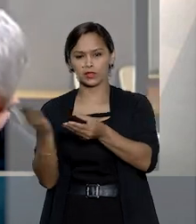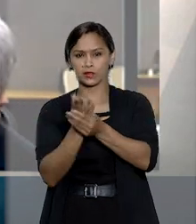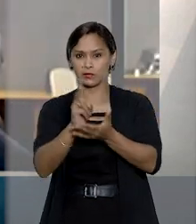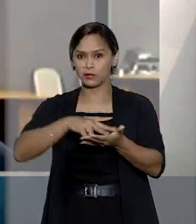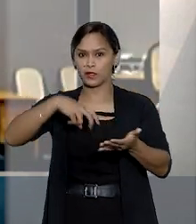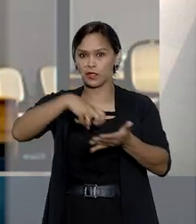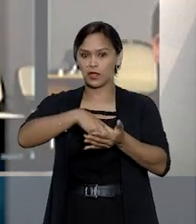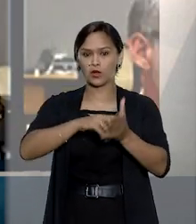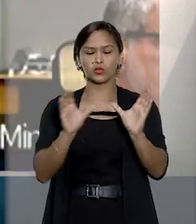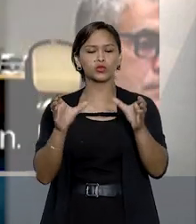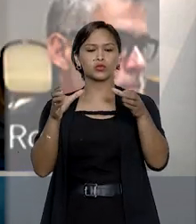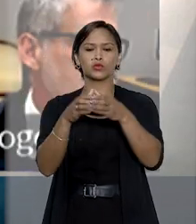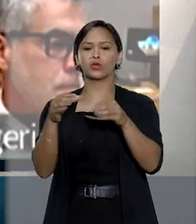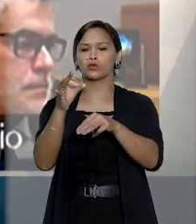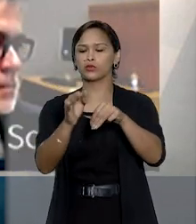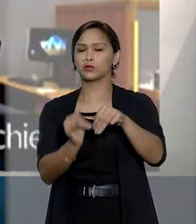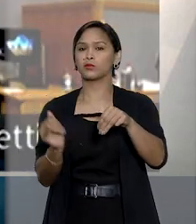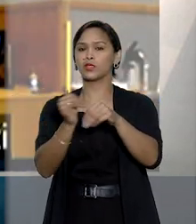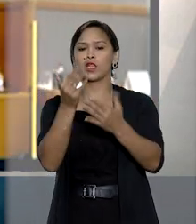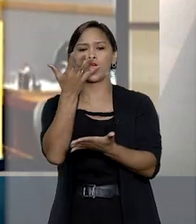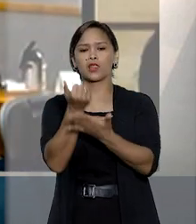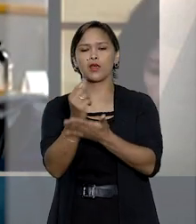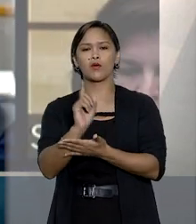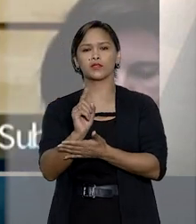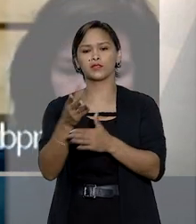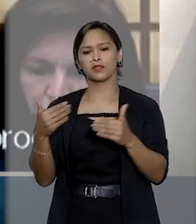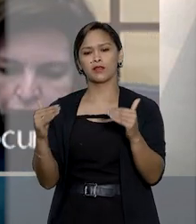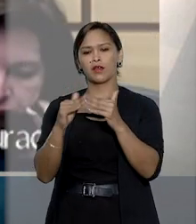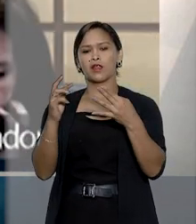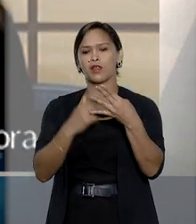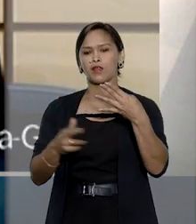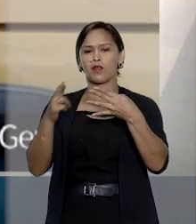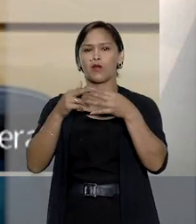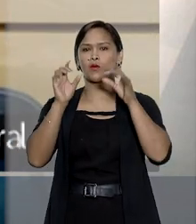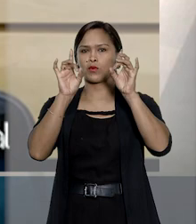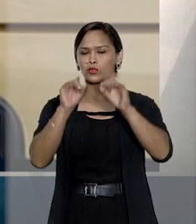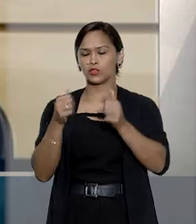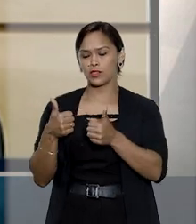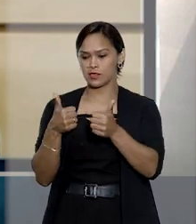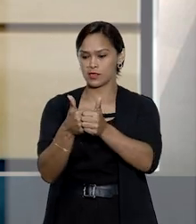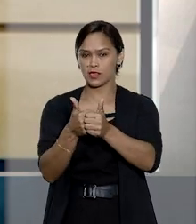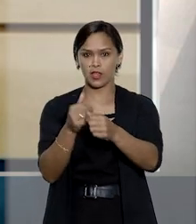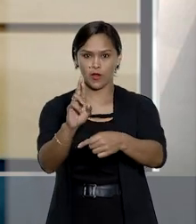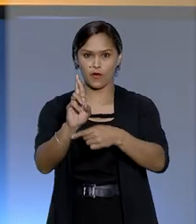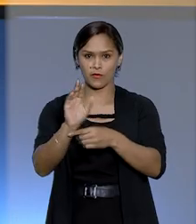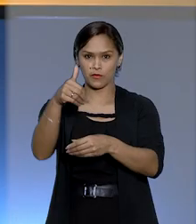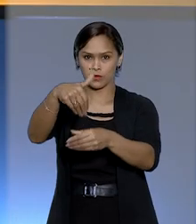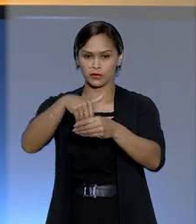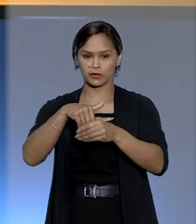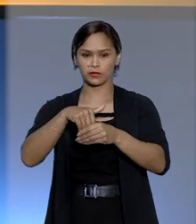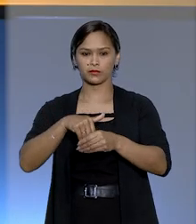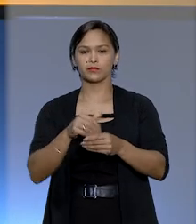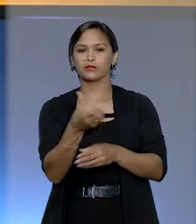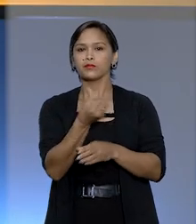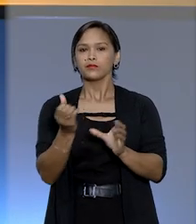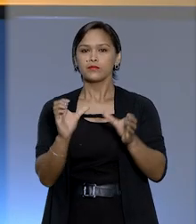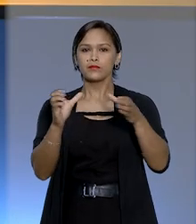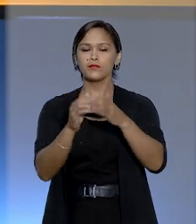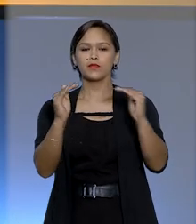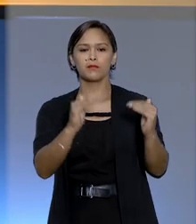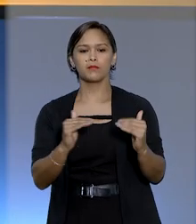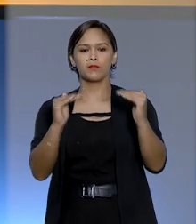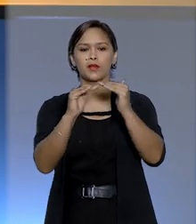A turma, por unanimidade, negou o provimento ao recurso ordinário, seguindo o voto da relatora. A sexta turma